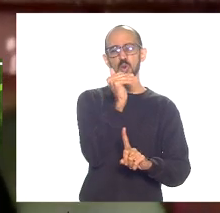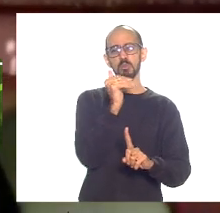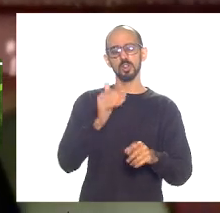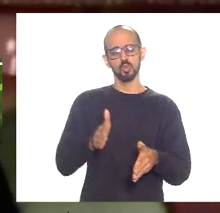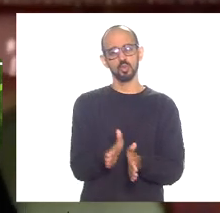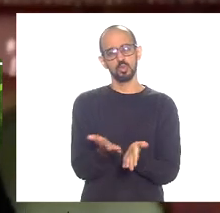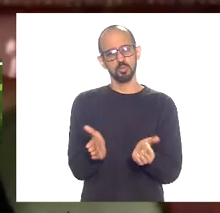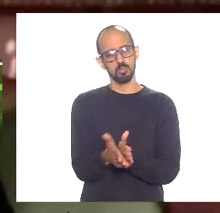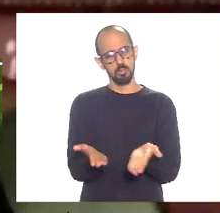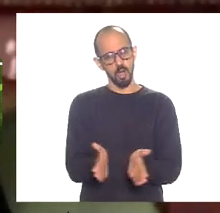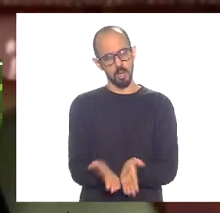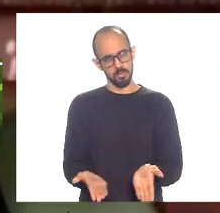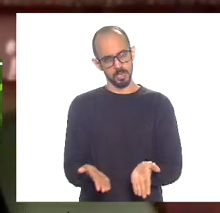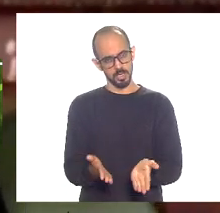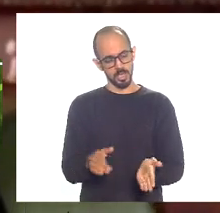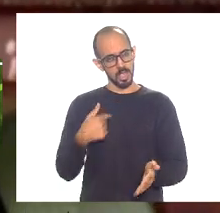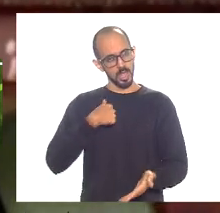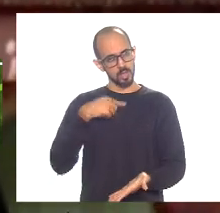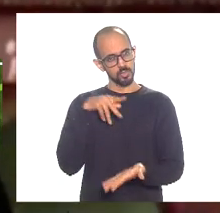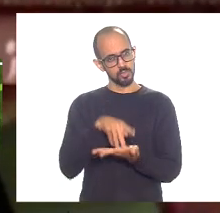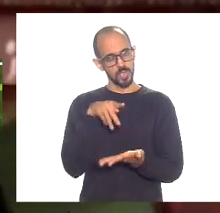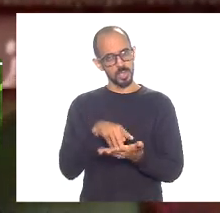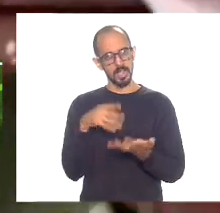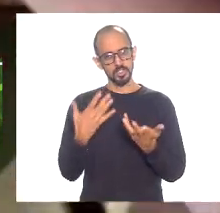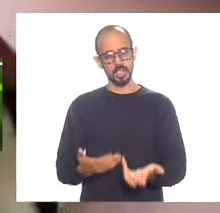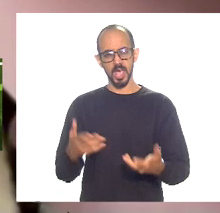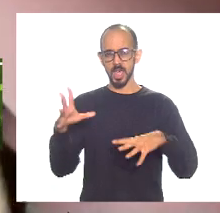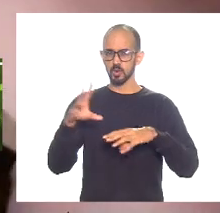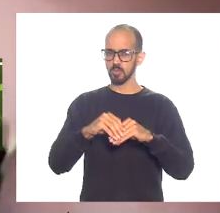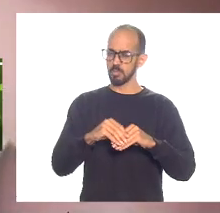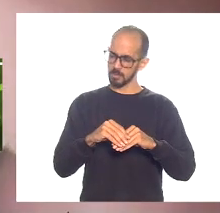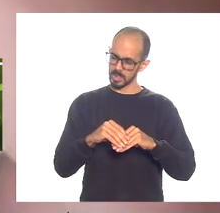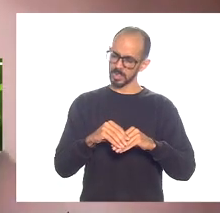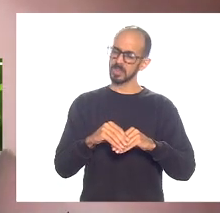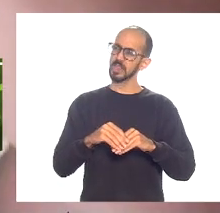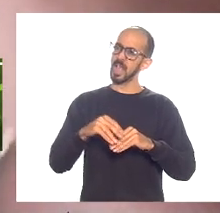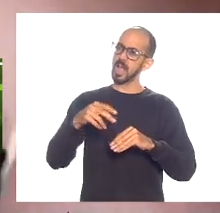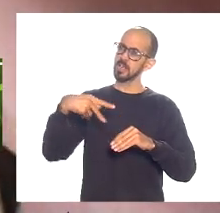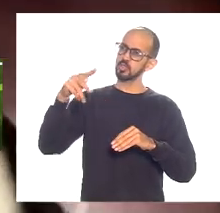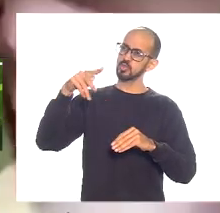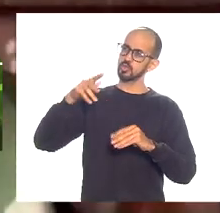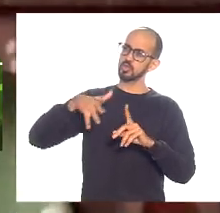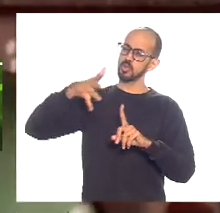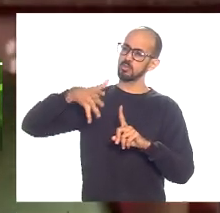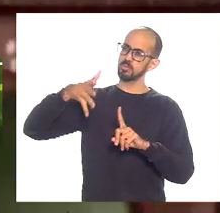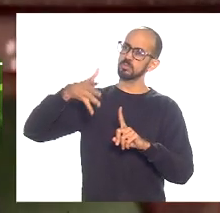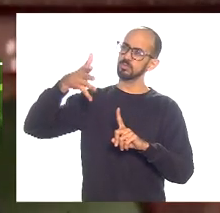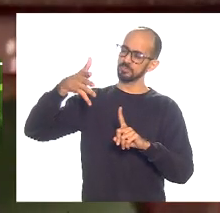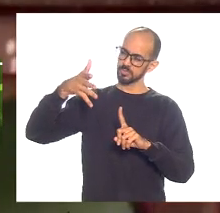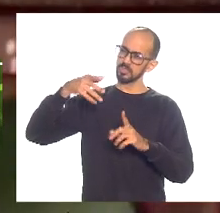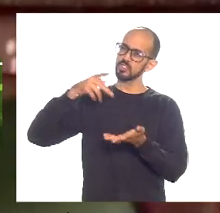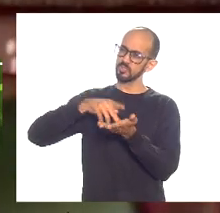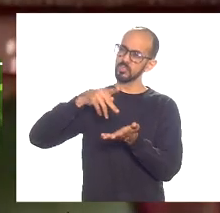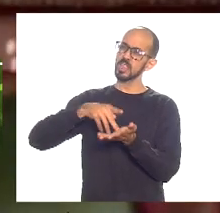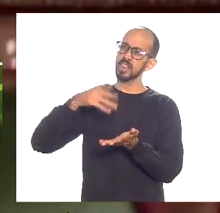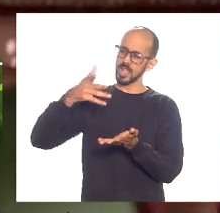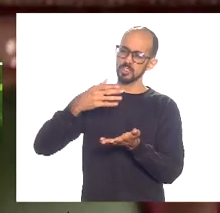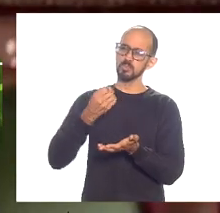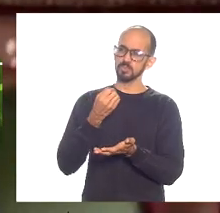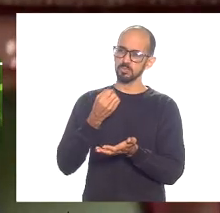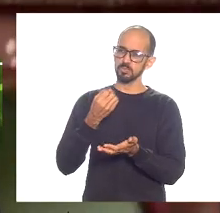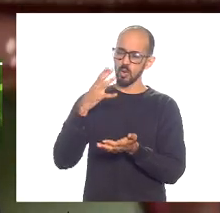eu eu realmente quero reforçar essa propositura de vossa excelência em relação a criação do conselho